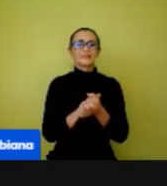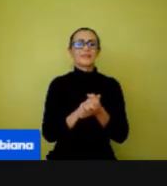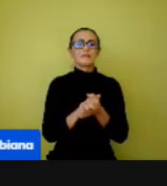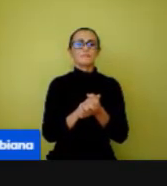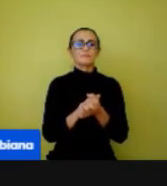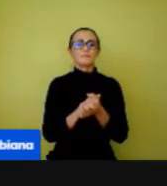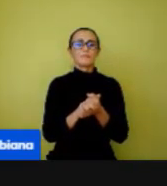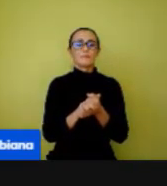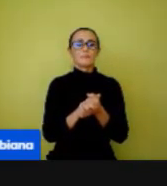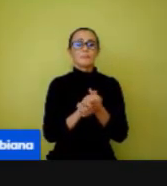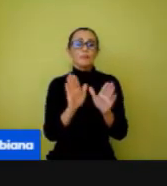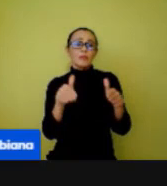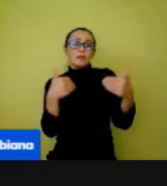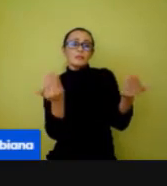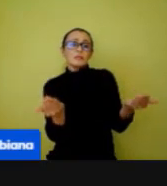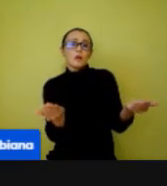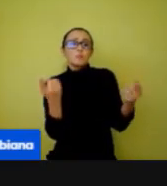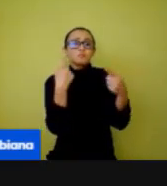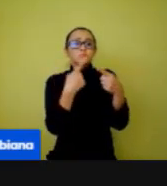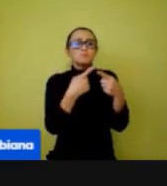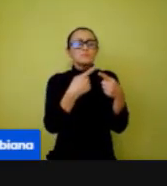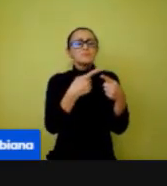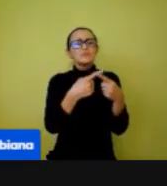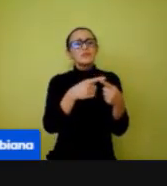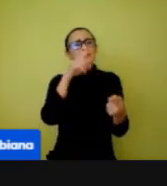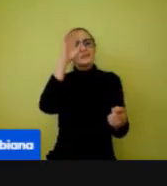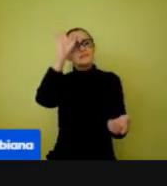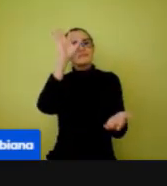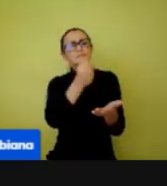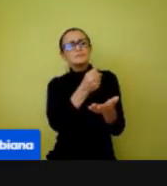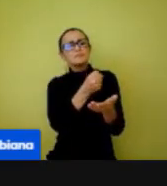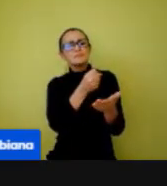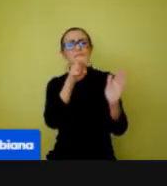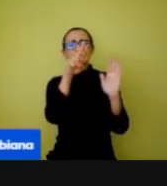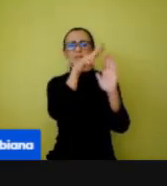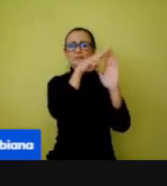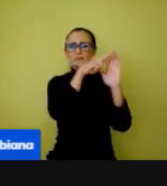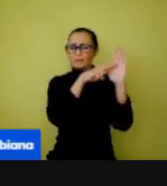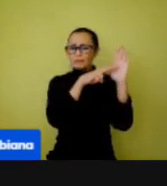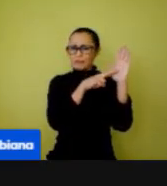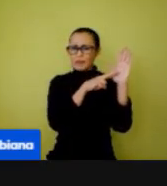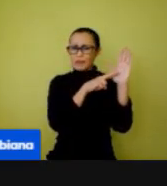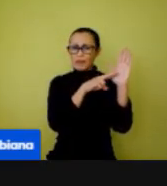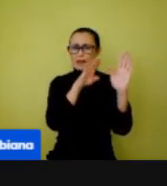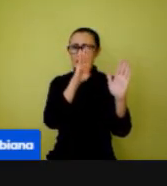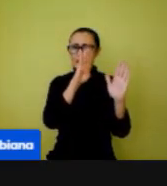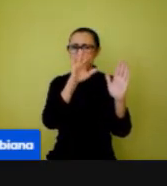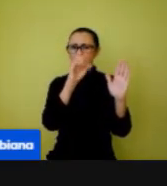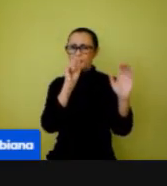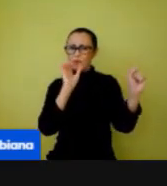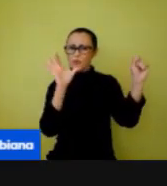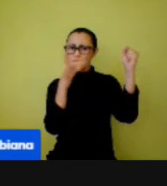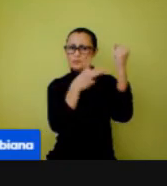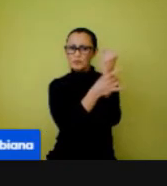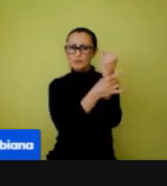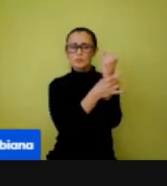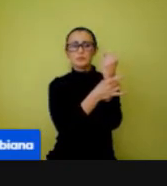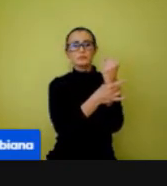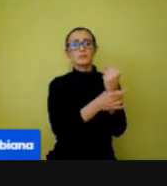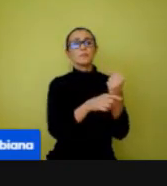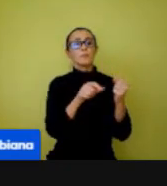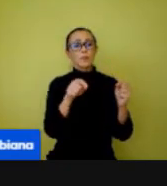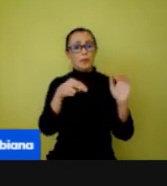Então, por que nós resolvemos elaborar esse protocolo de biossegurança? Porque essa é uma resolução da CEMED,